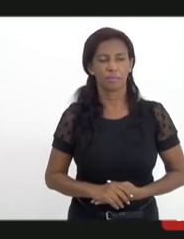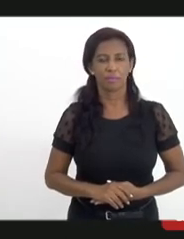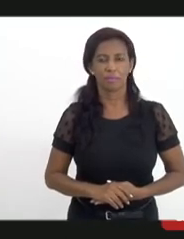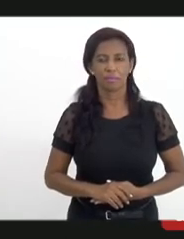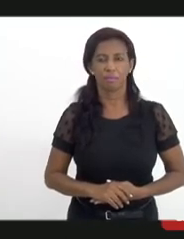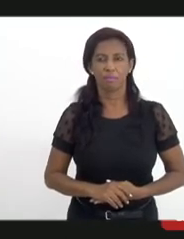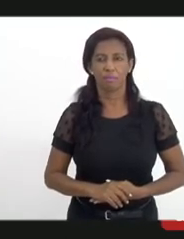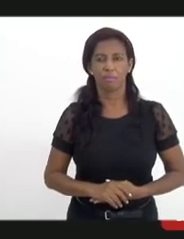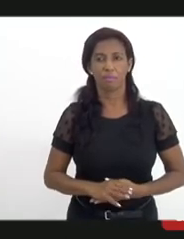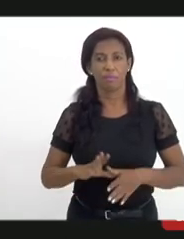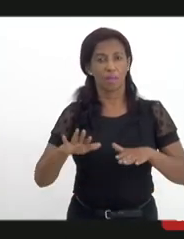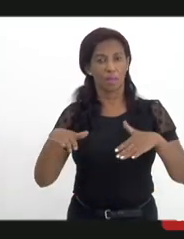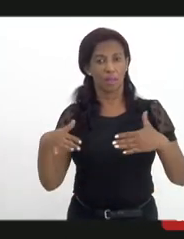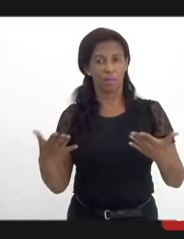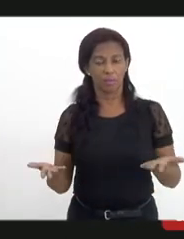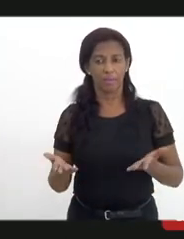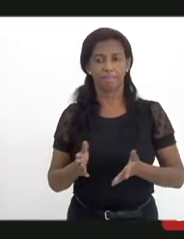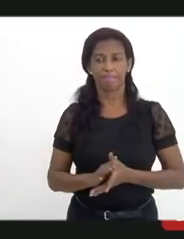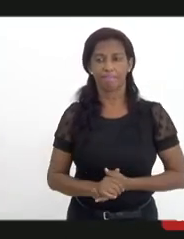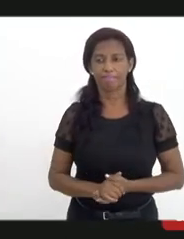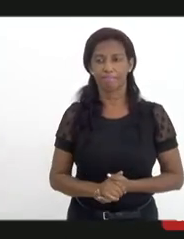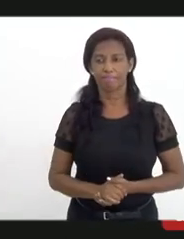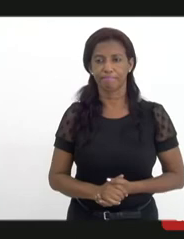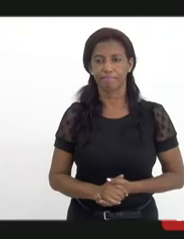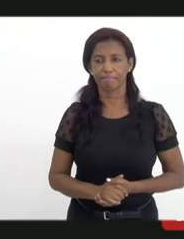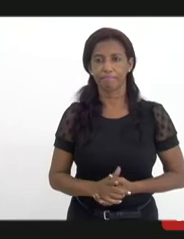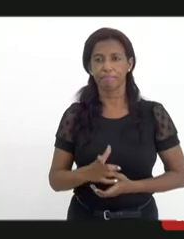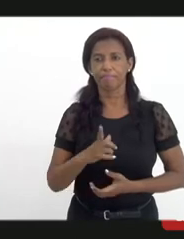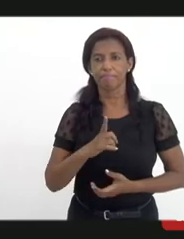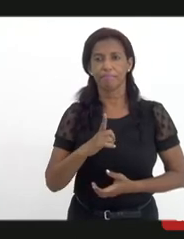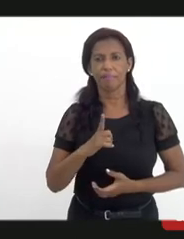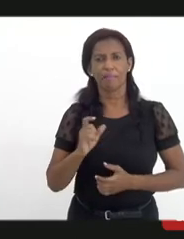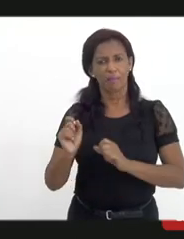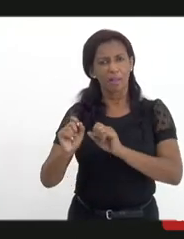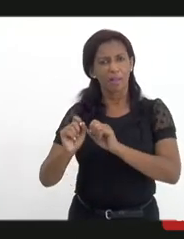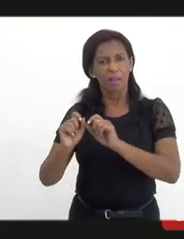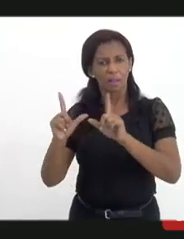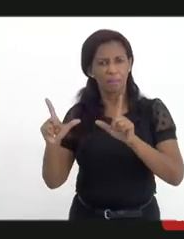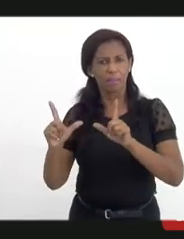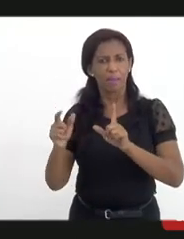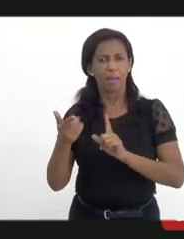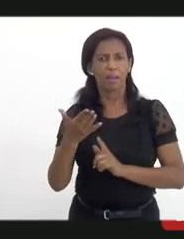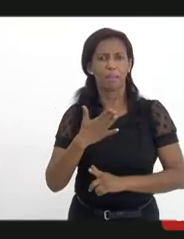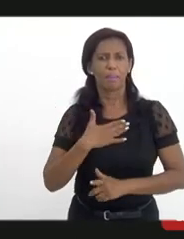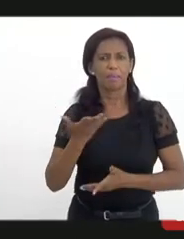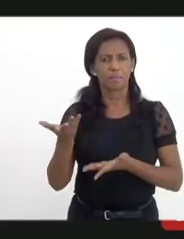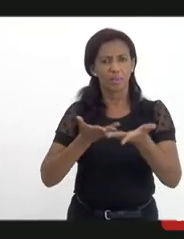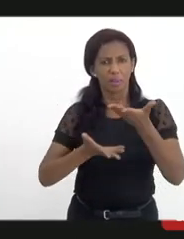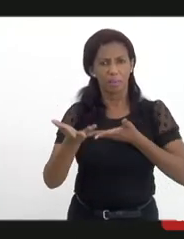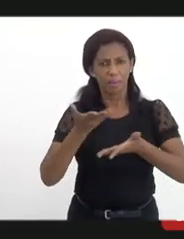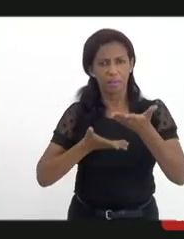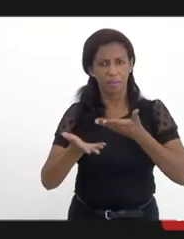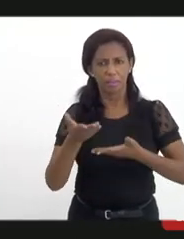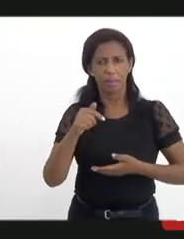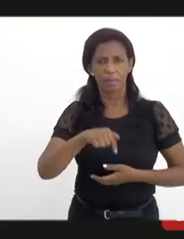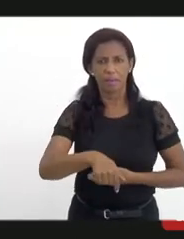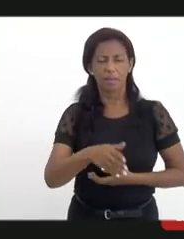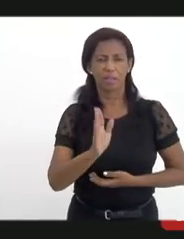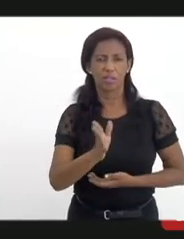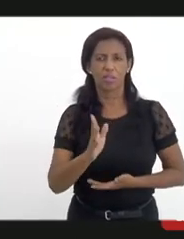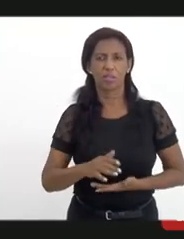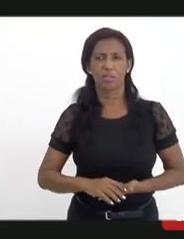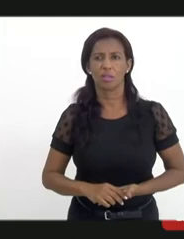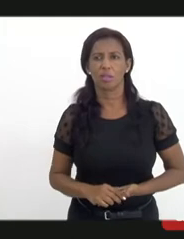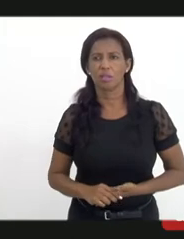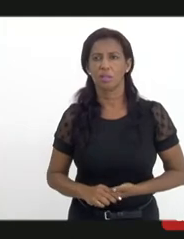O anfitrião não autoriza. Autoriza aí para mim, por favor. Mas você já está participando aqui? Já era para